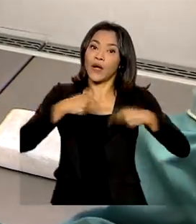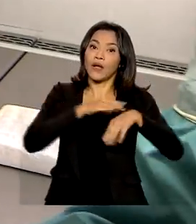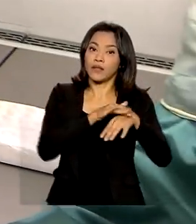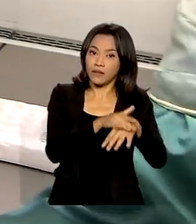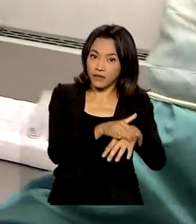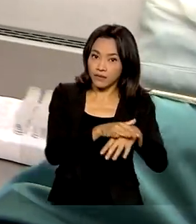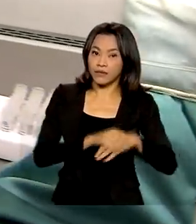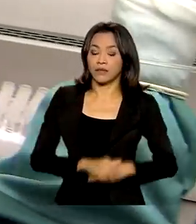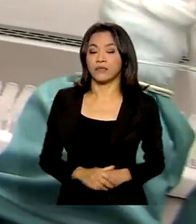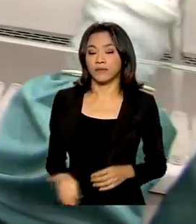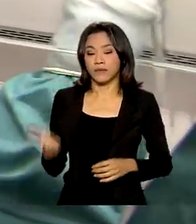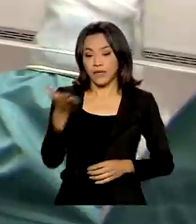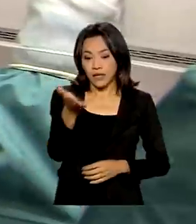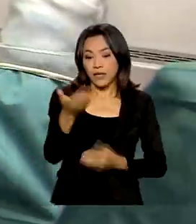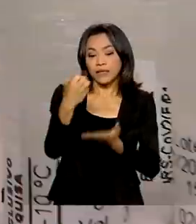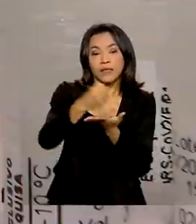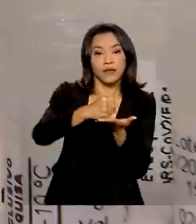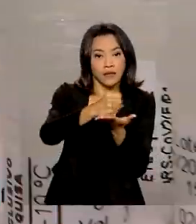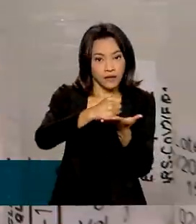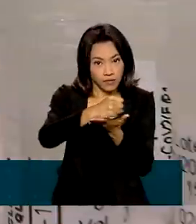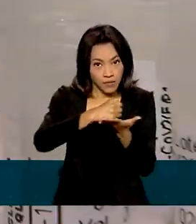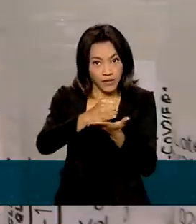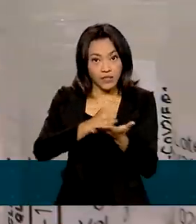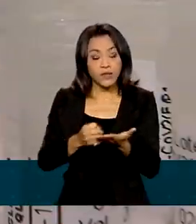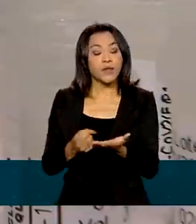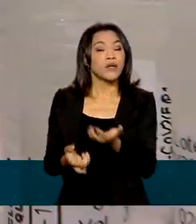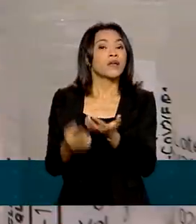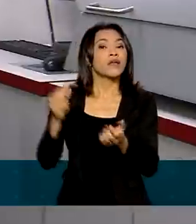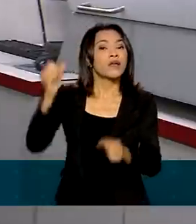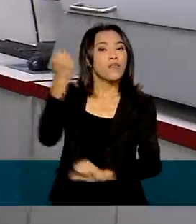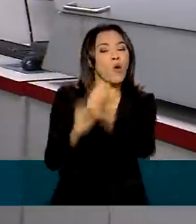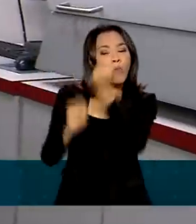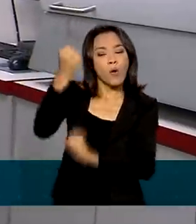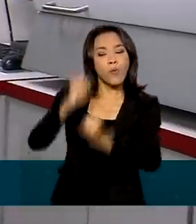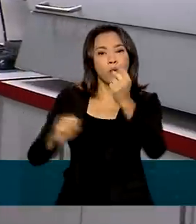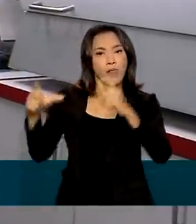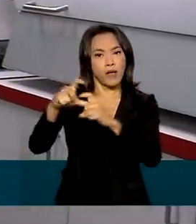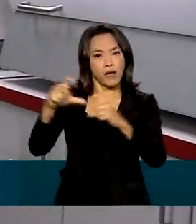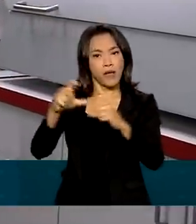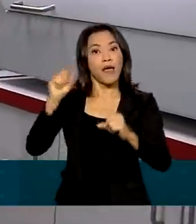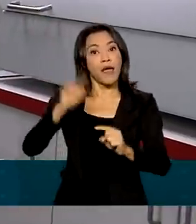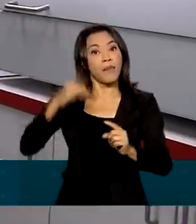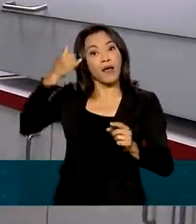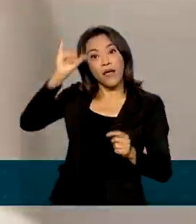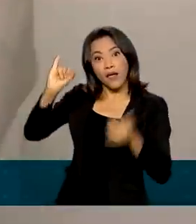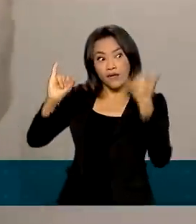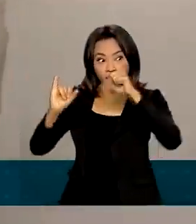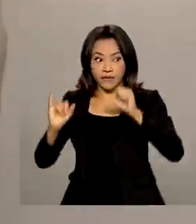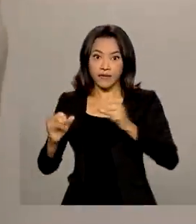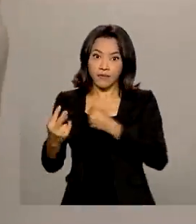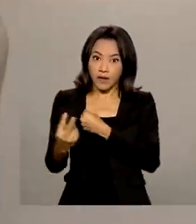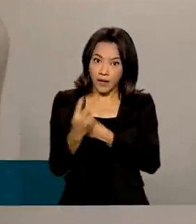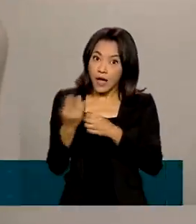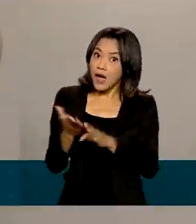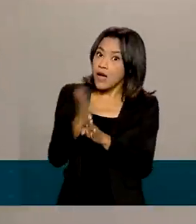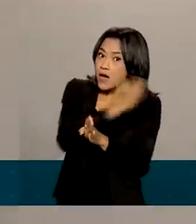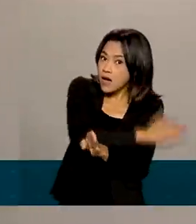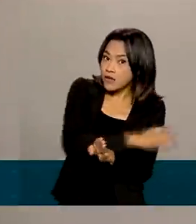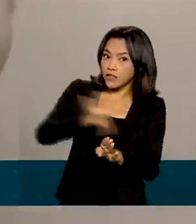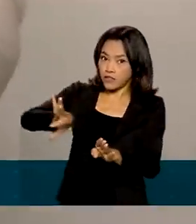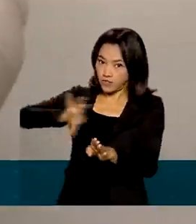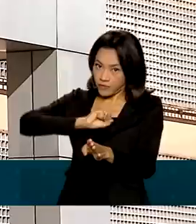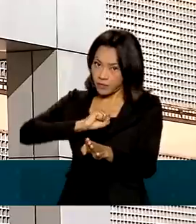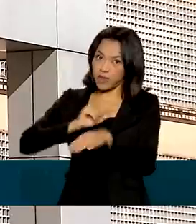A medicação fabricada pela AstraZeneca será de uso profilático, ou seja, antes da infecção pelo